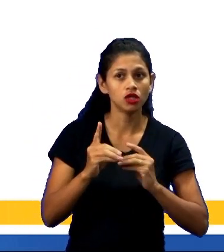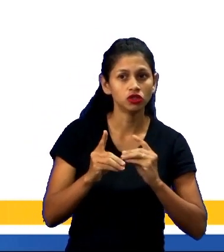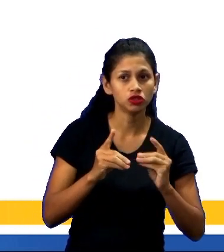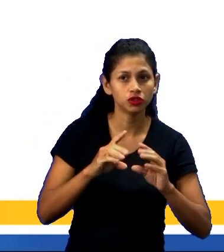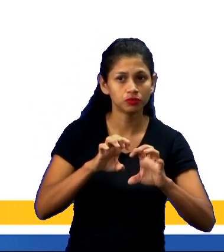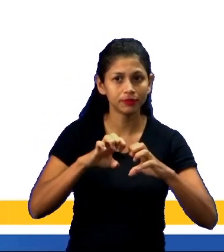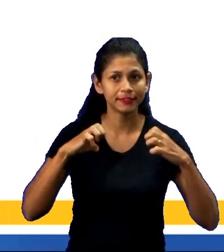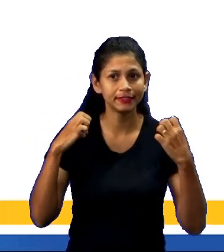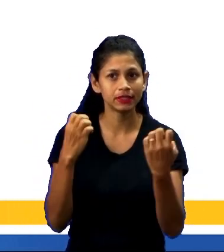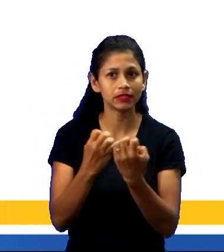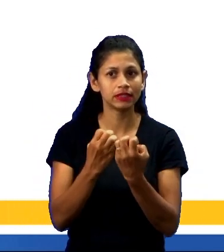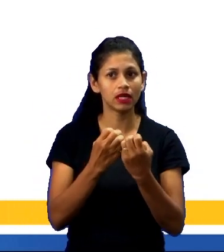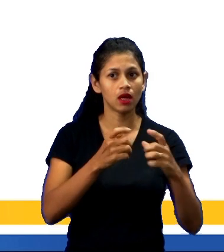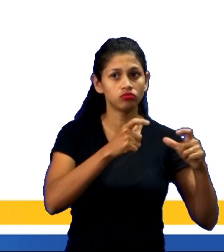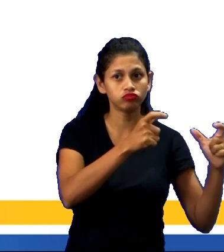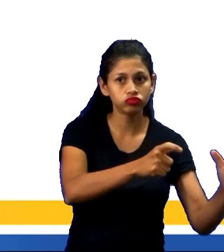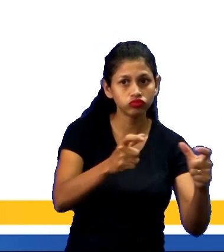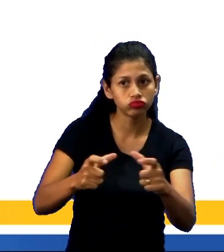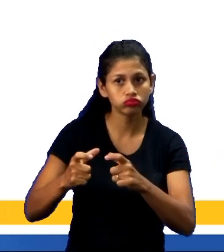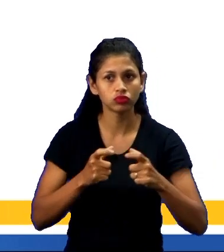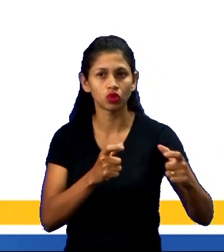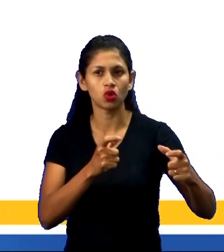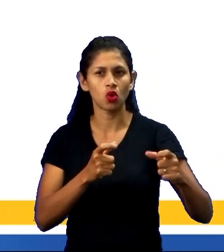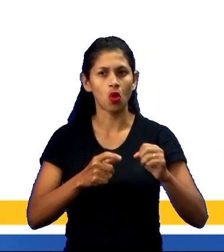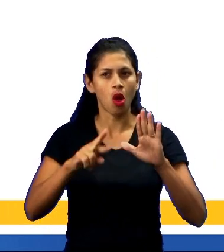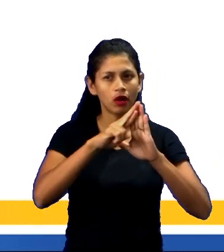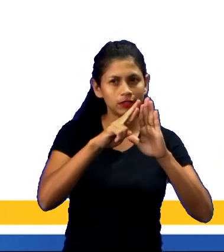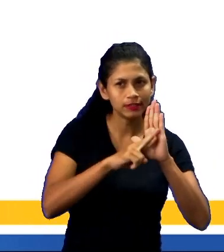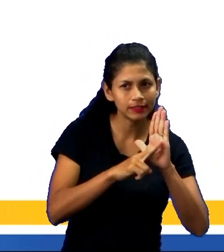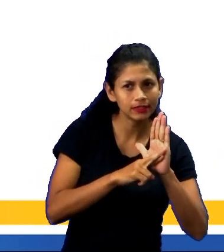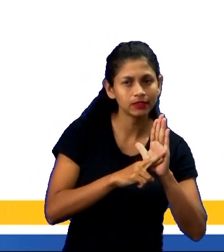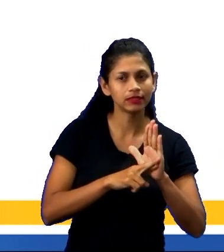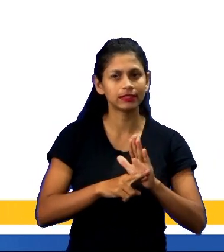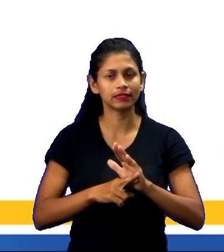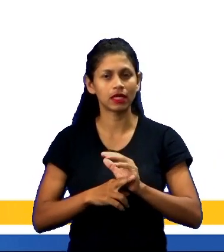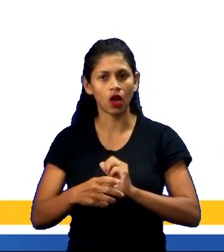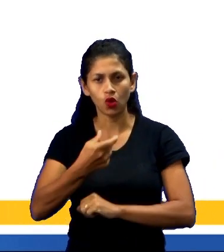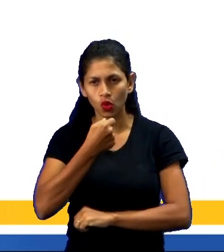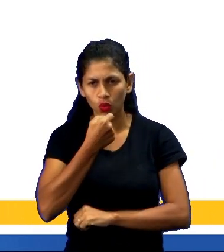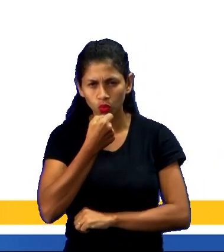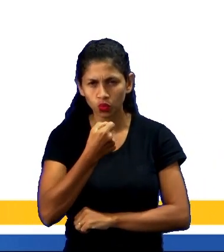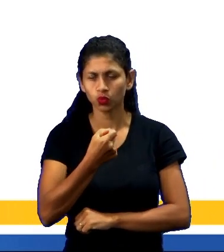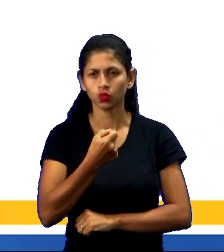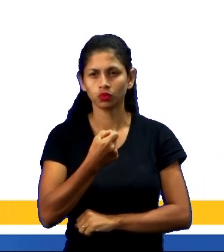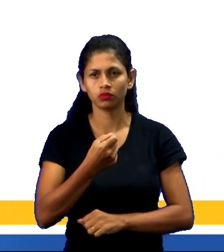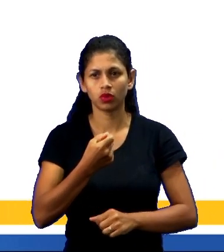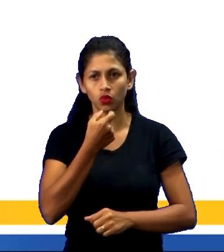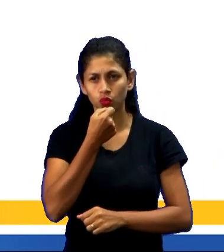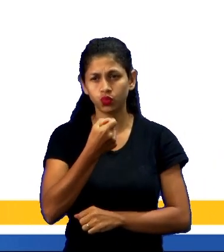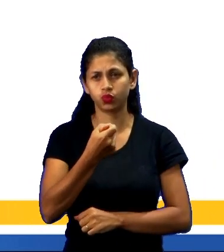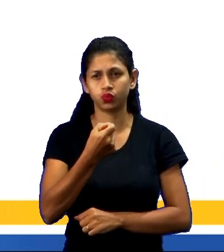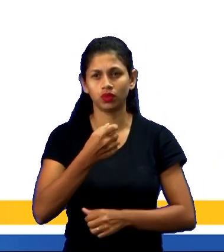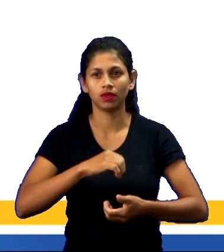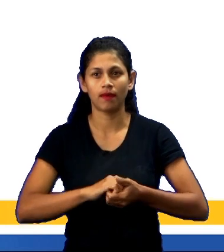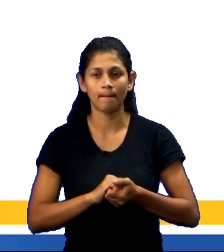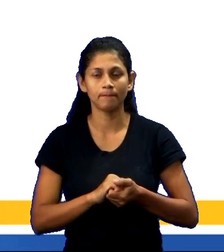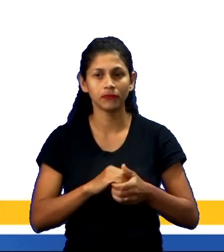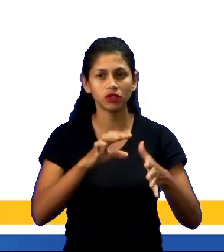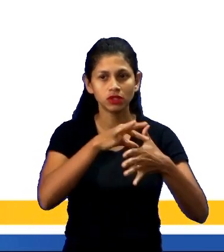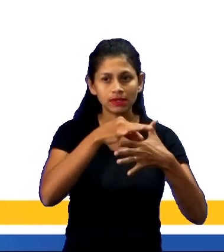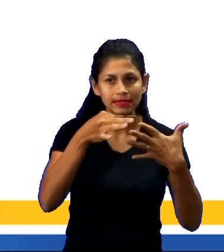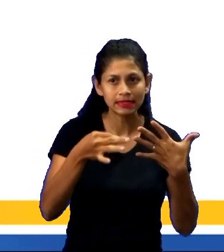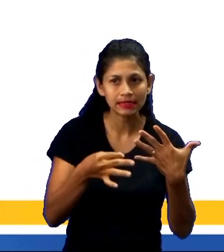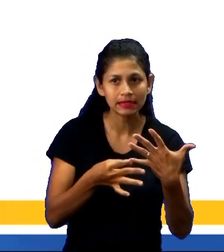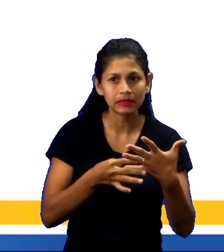regras sistematizadas, arbitragem, elementos estratégicos, e principalmente uma bola em campo. A partir da principal